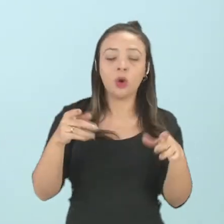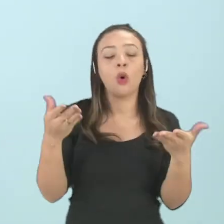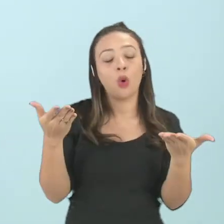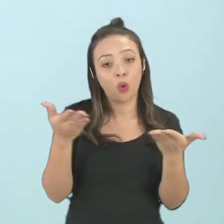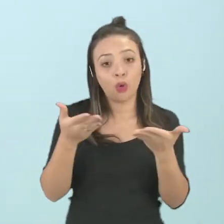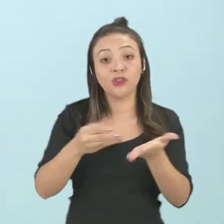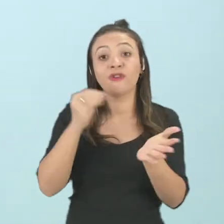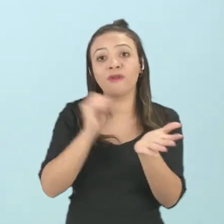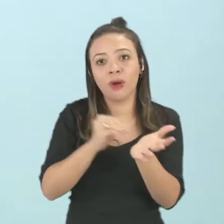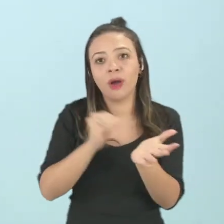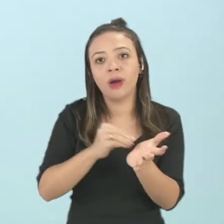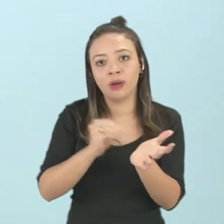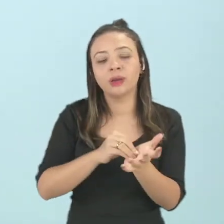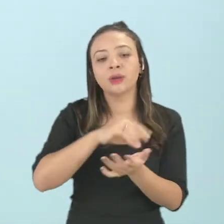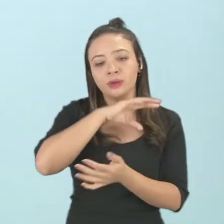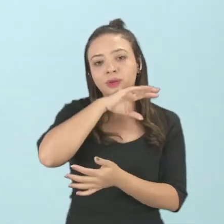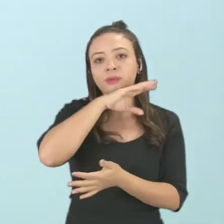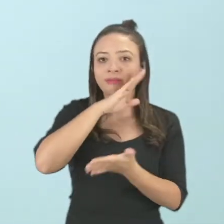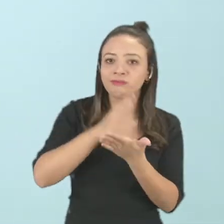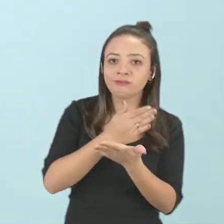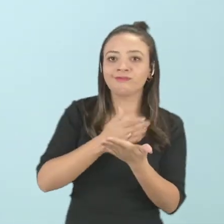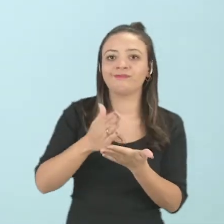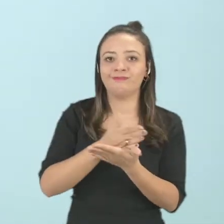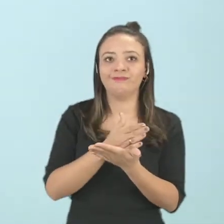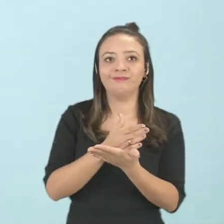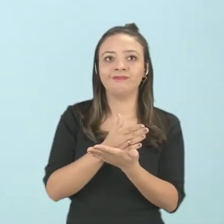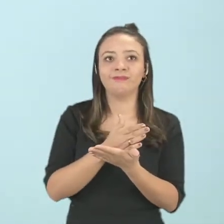extinção. Tá ok? Vamos lá.